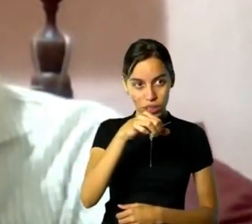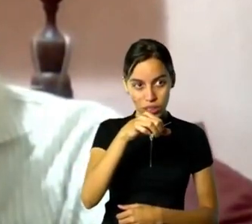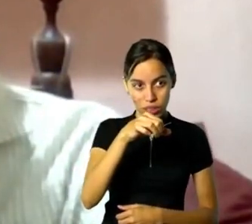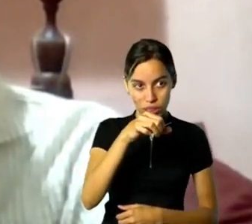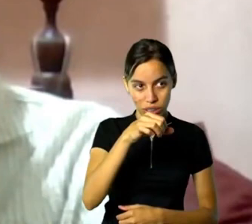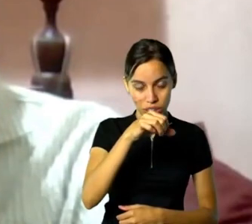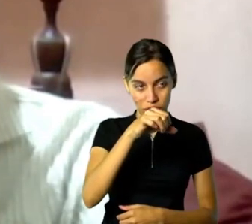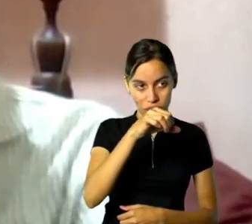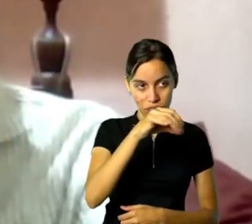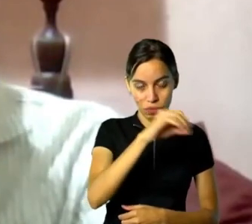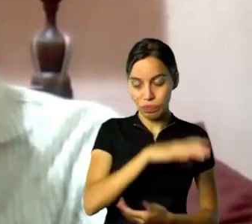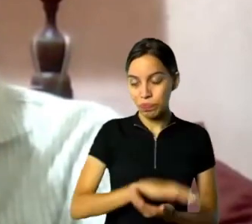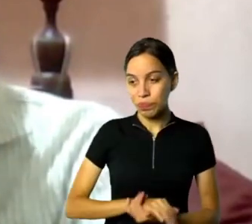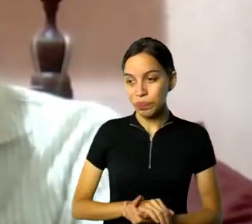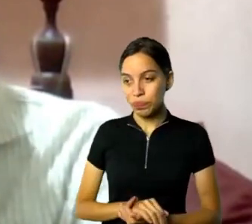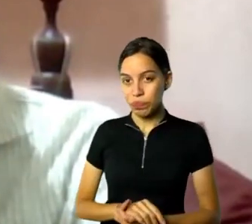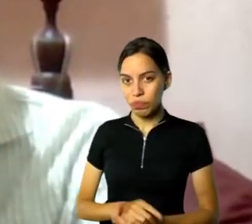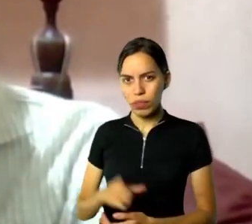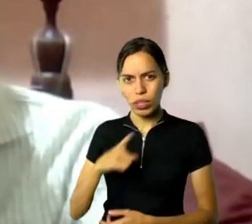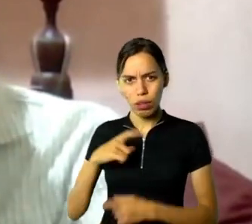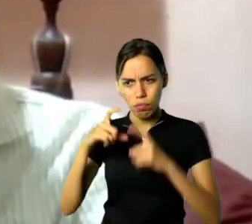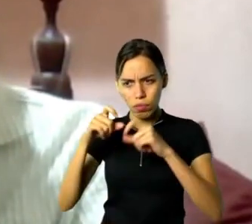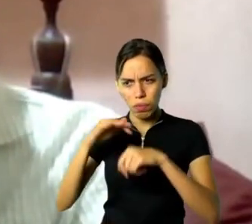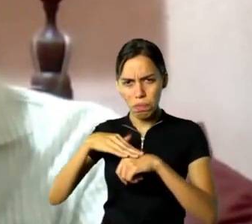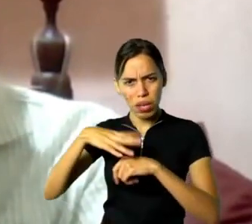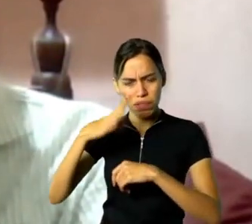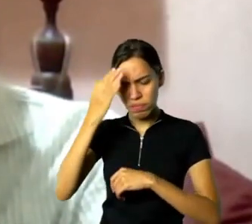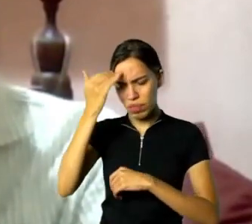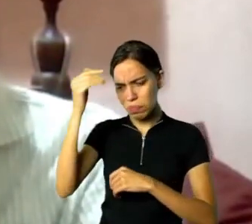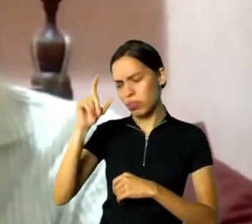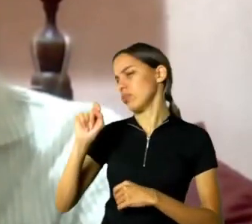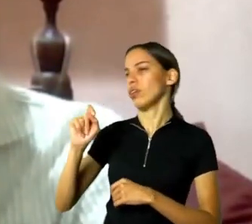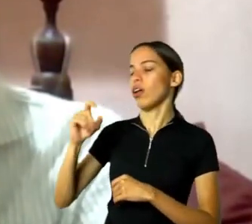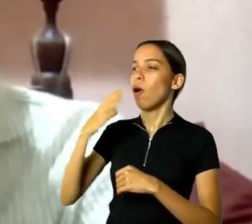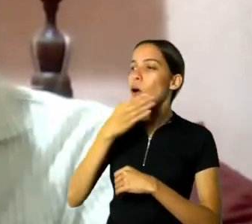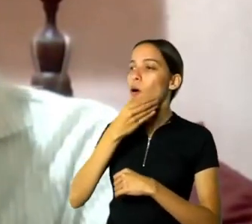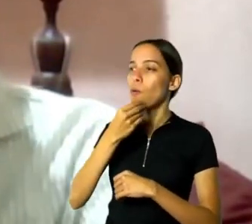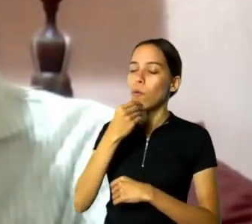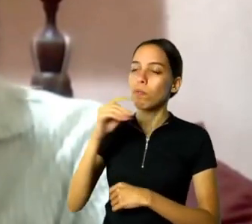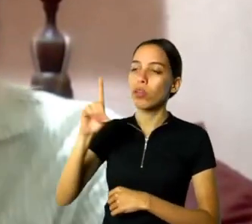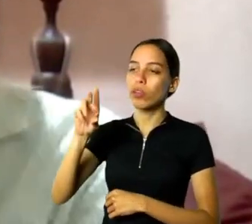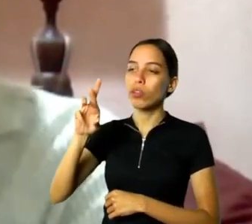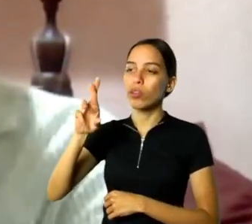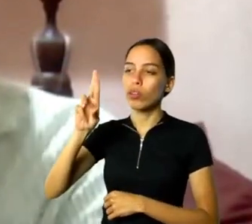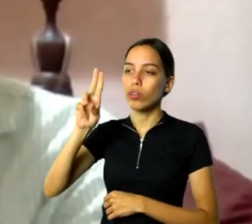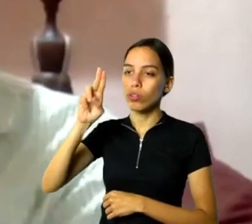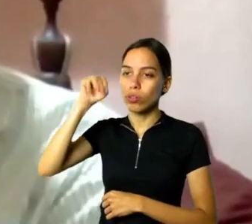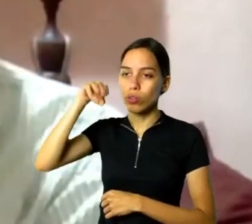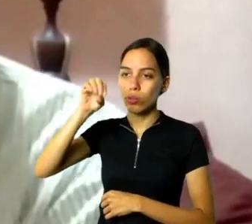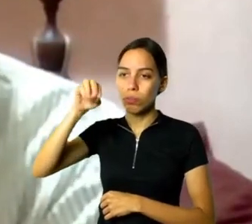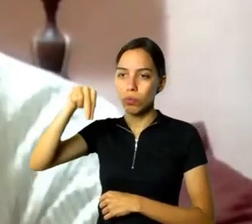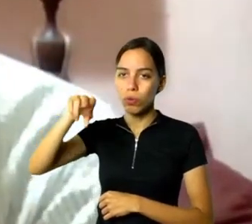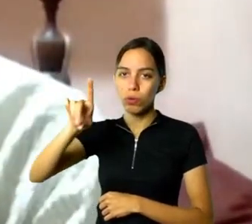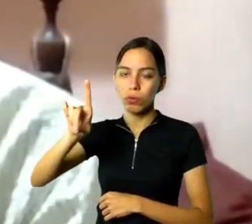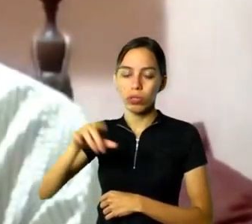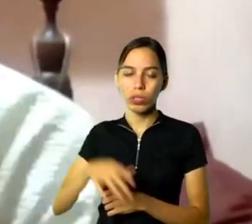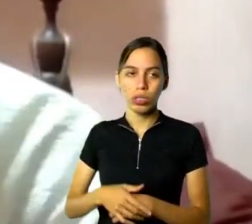que é a mais famosa, é a foto do Drummond, quando o Drummond, com dois anos de idade, em frente ao Triciclo,